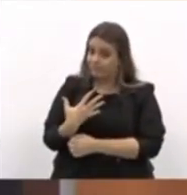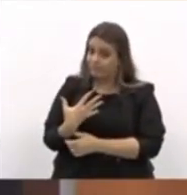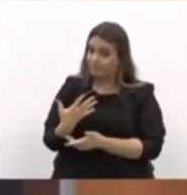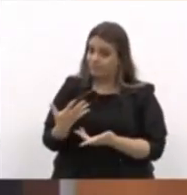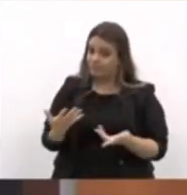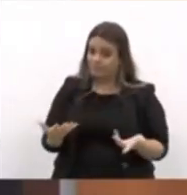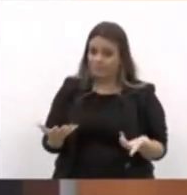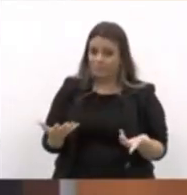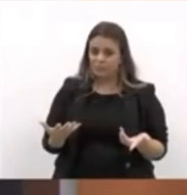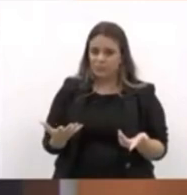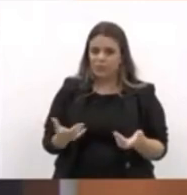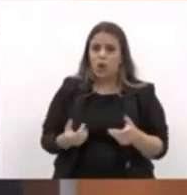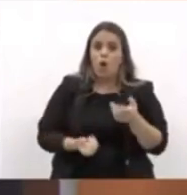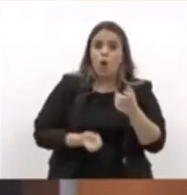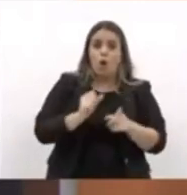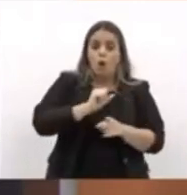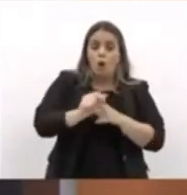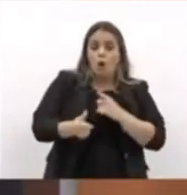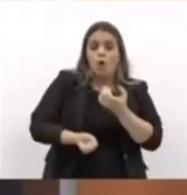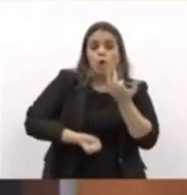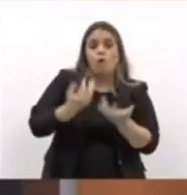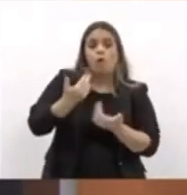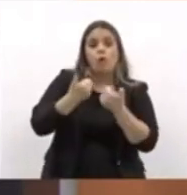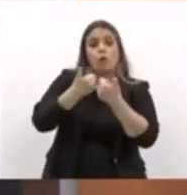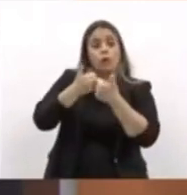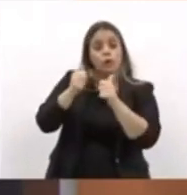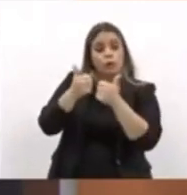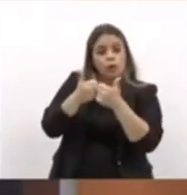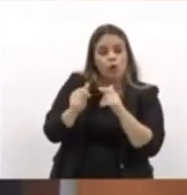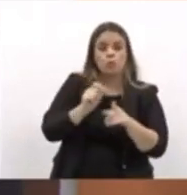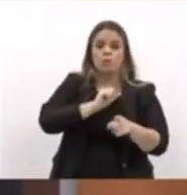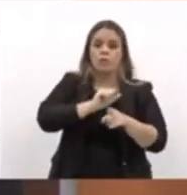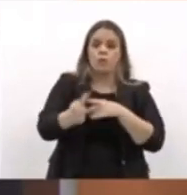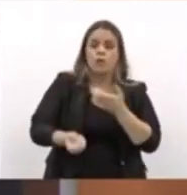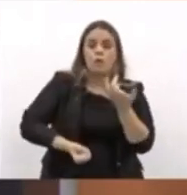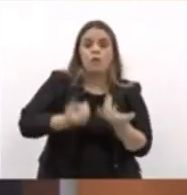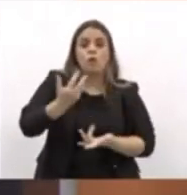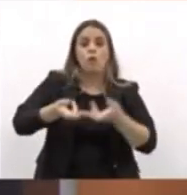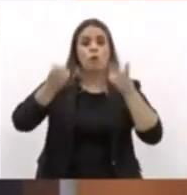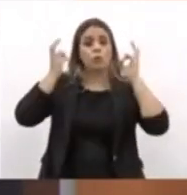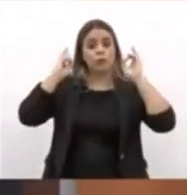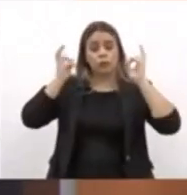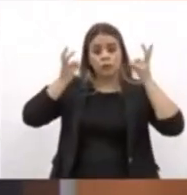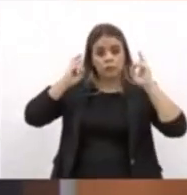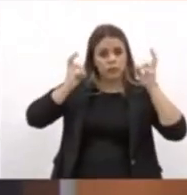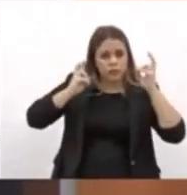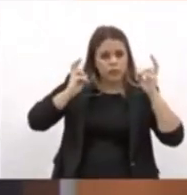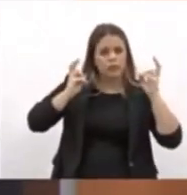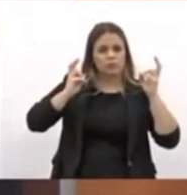Até há fogo em ônibus, até há fogo em caminhões.